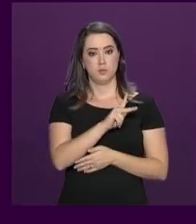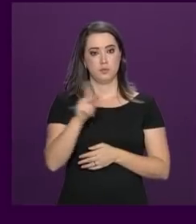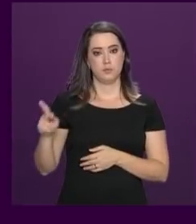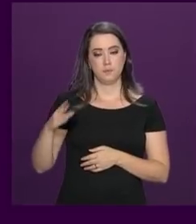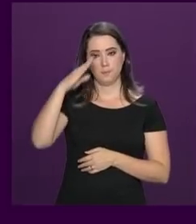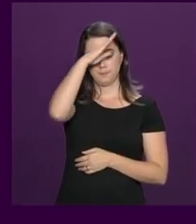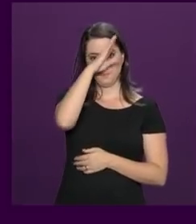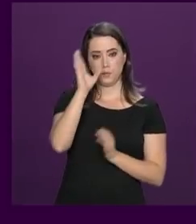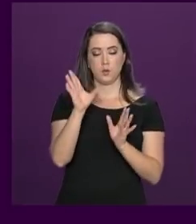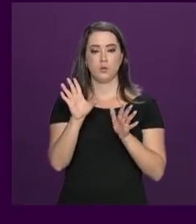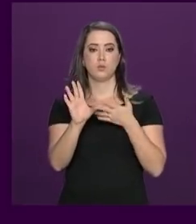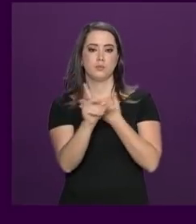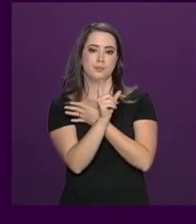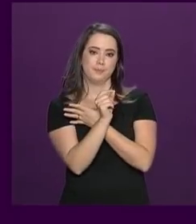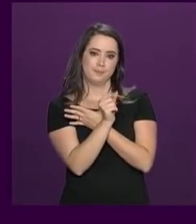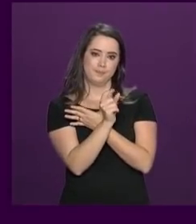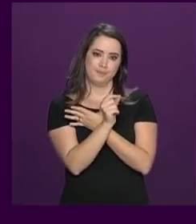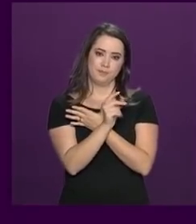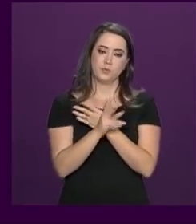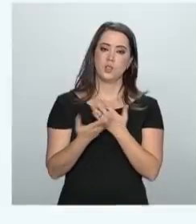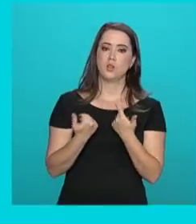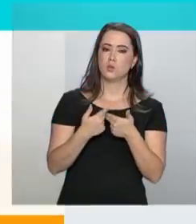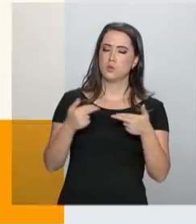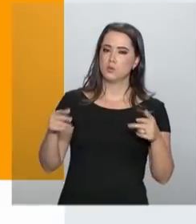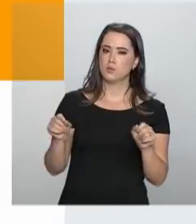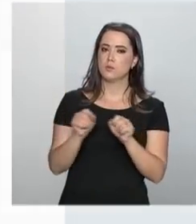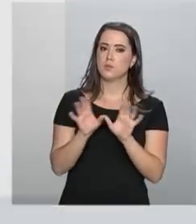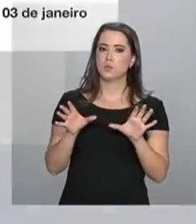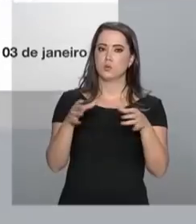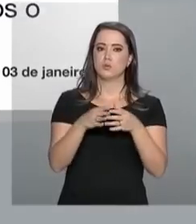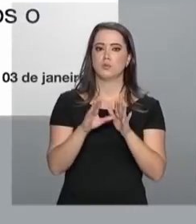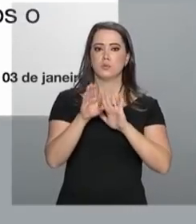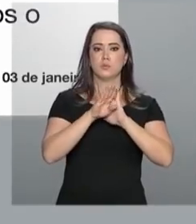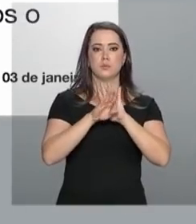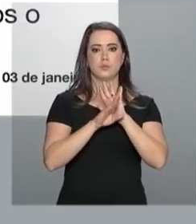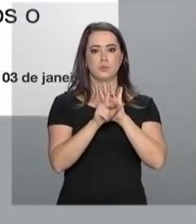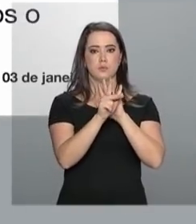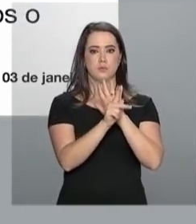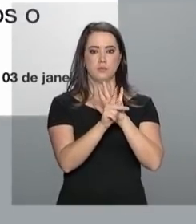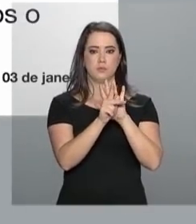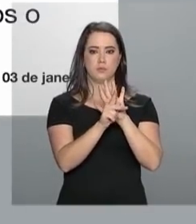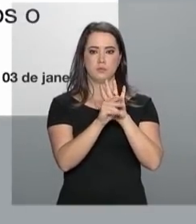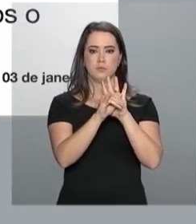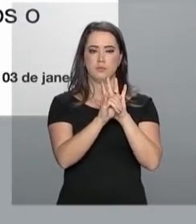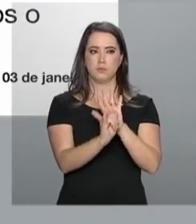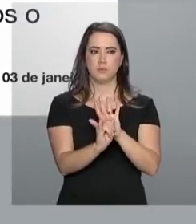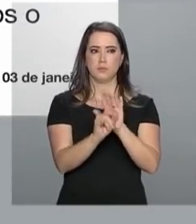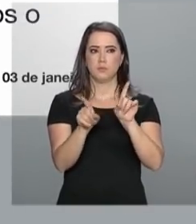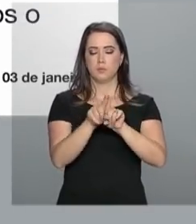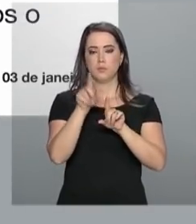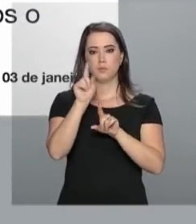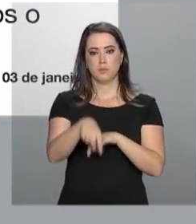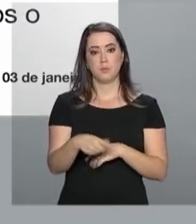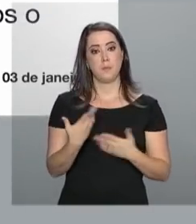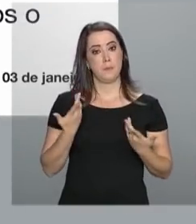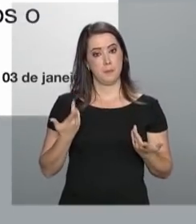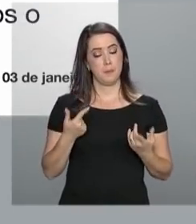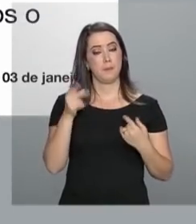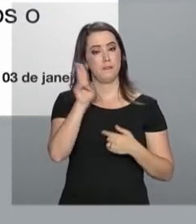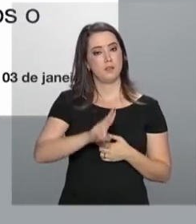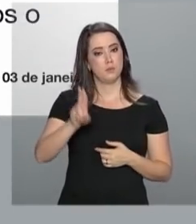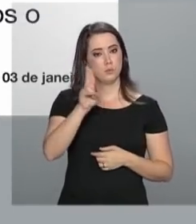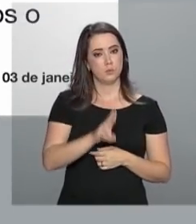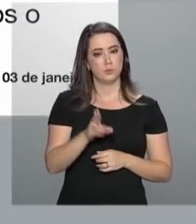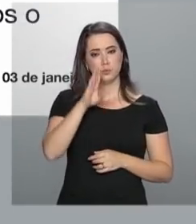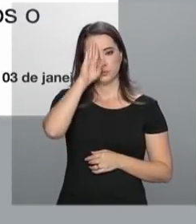presidente Jair Bolsonaro no Twitter. Os empreendimentos fazem parte do programa de parcerias de investimentos PPI e